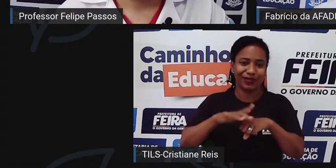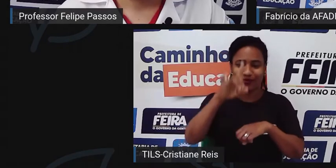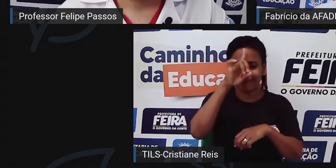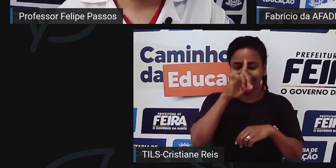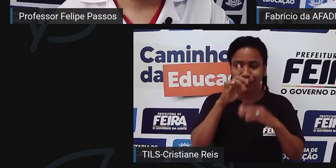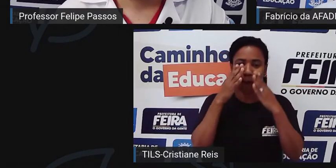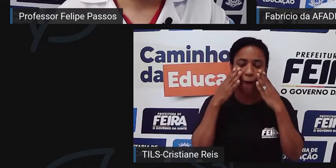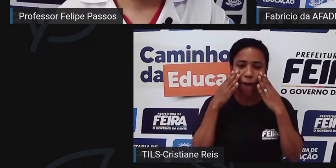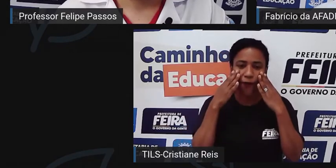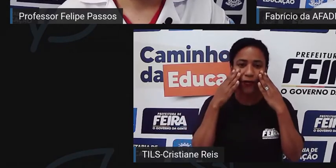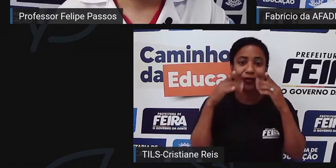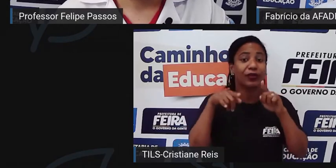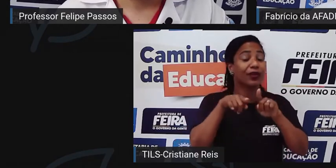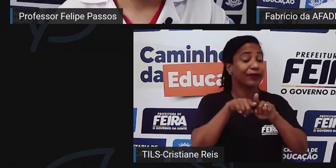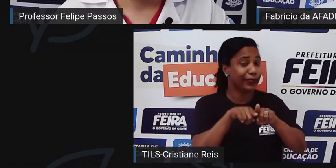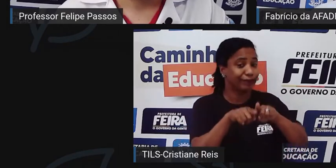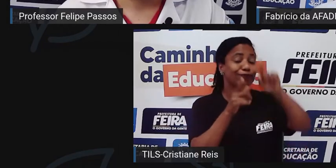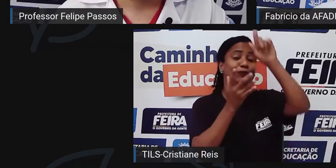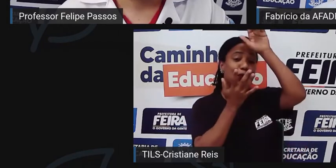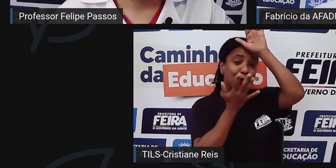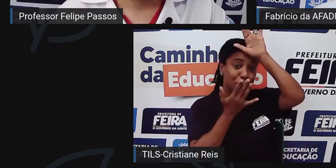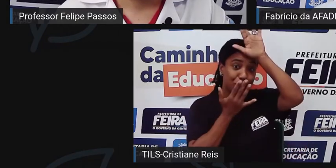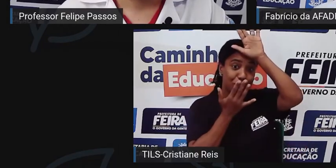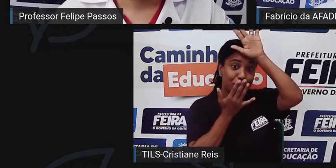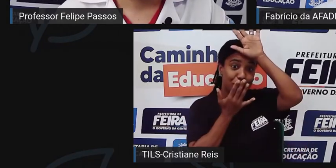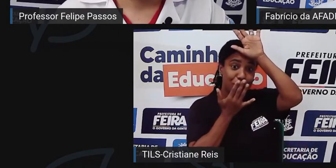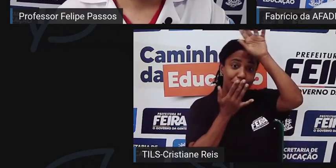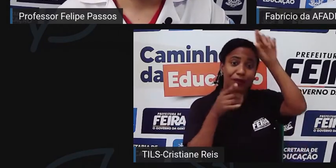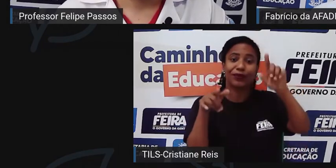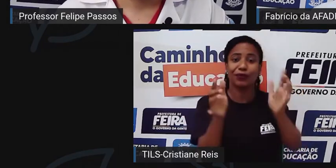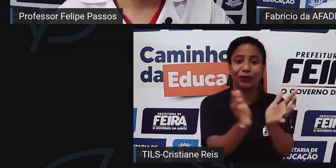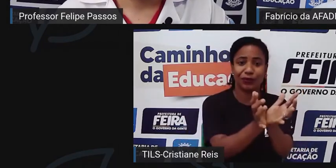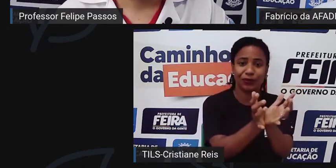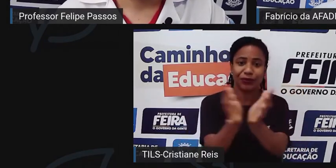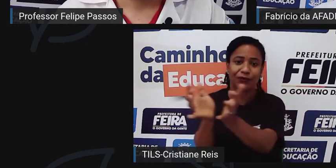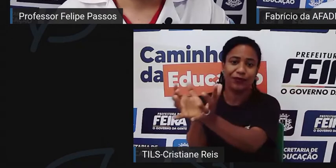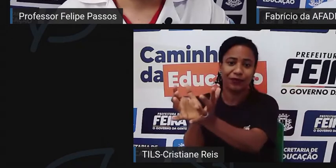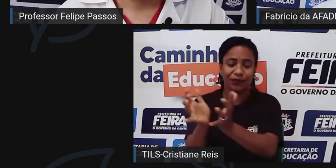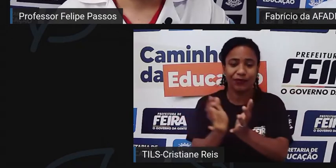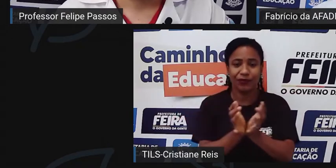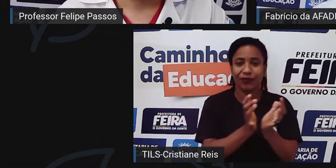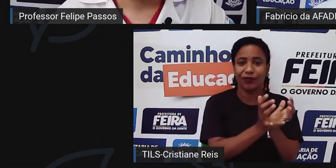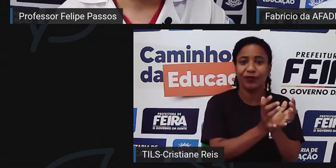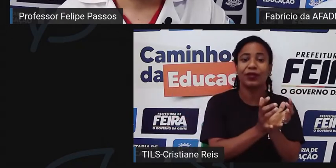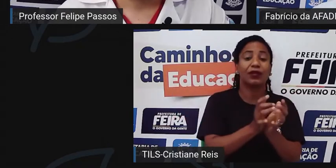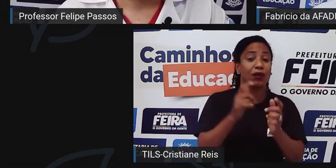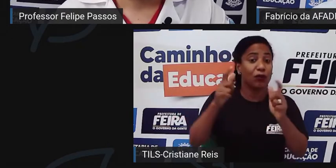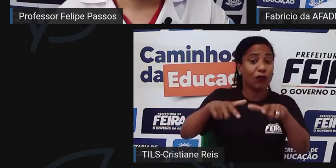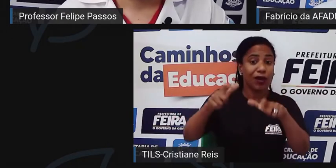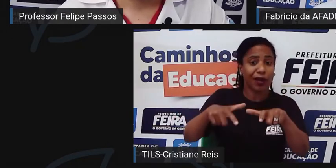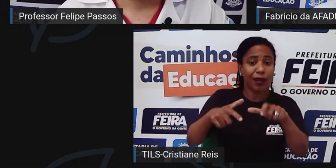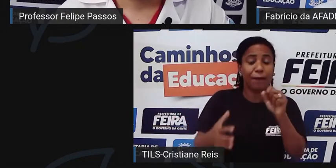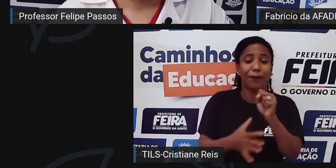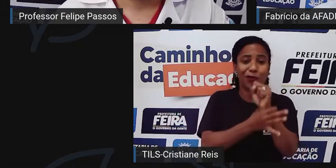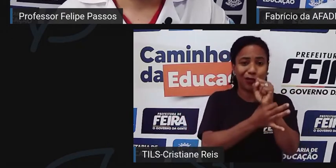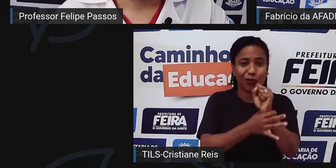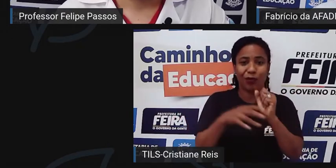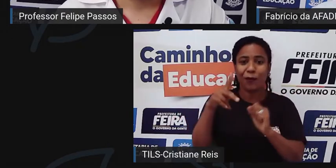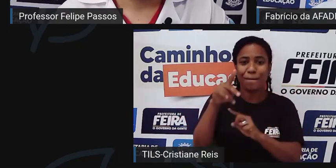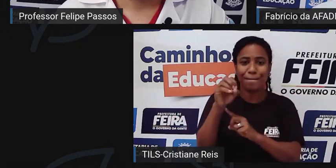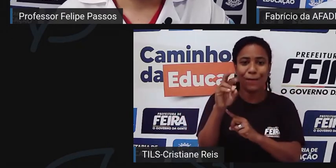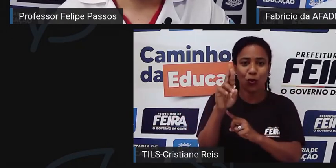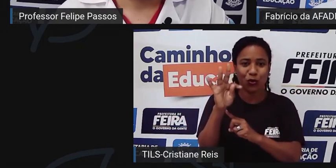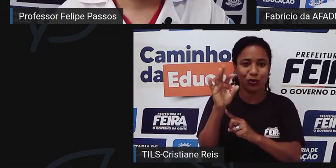indígenas que têm doença fosiforme, temos tribos em Porto Seguro que têm pessoas com doença fosiforme.